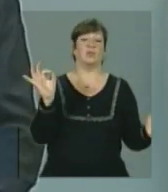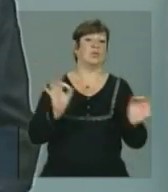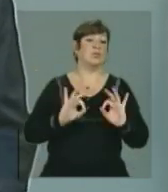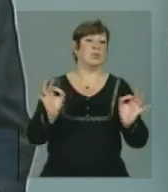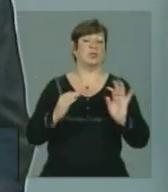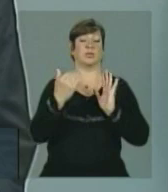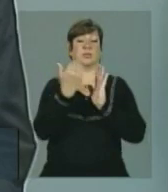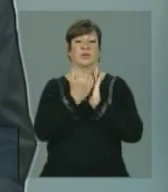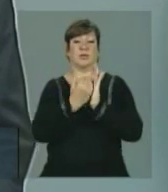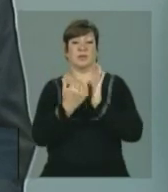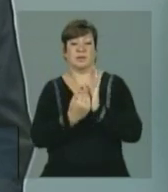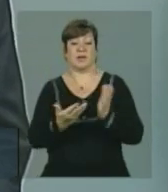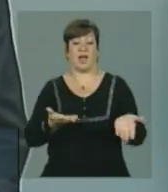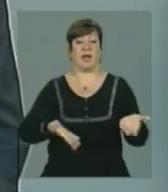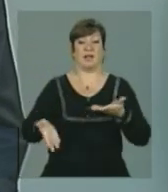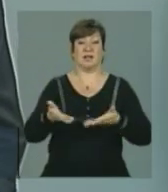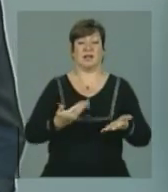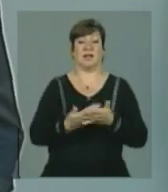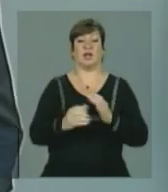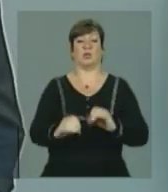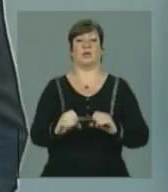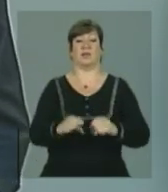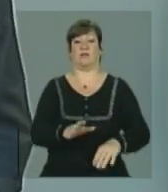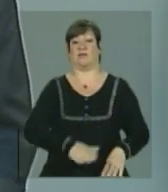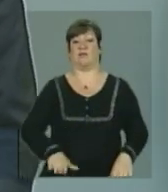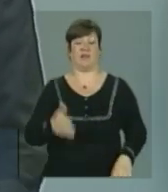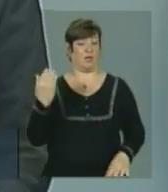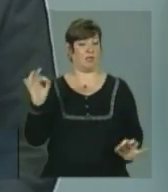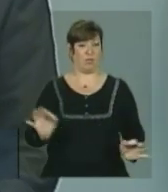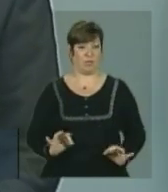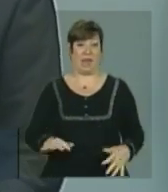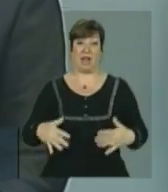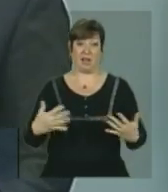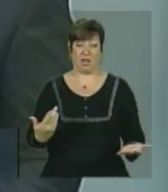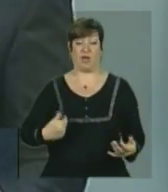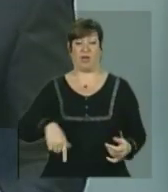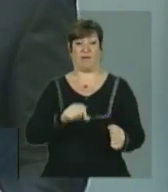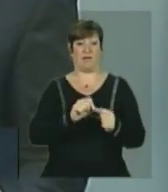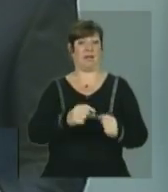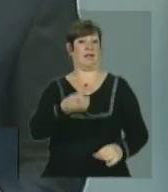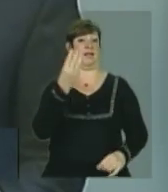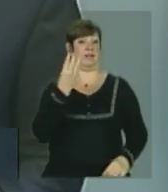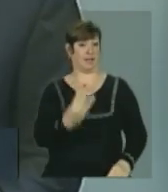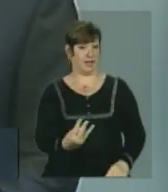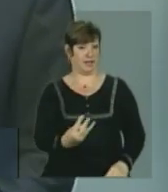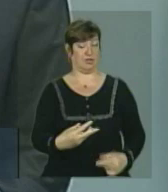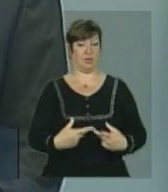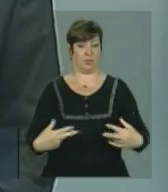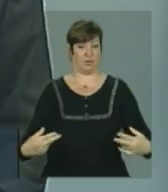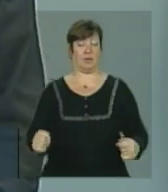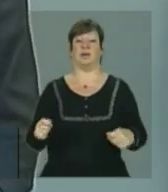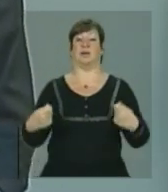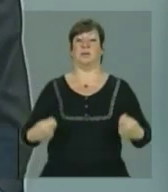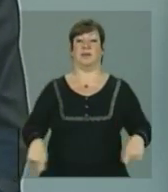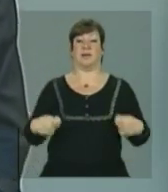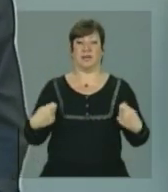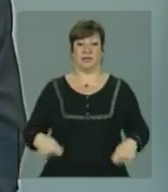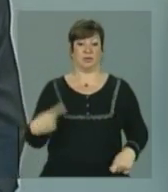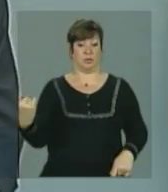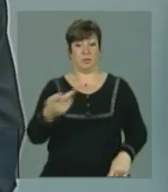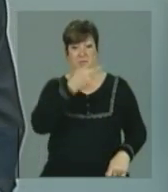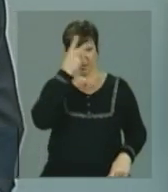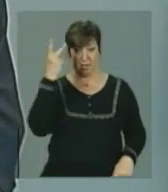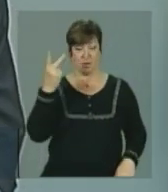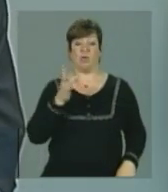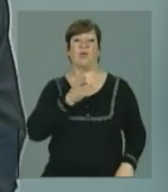atendimento à educação infantil. Então, nós tomamos três providências. É preciso que os cidadãos